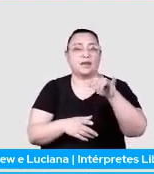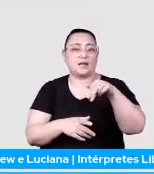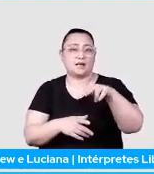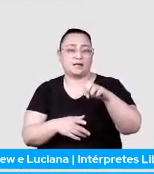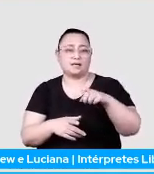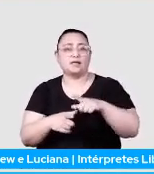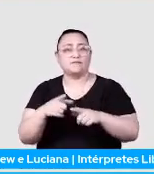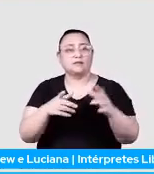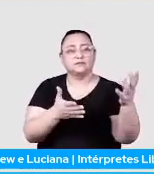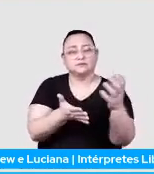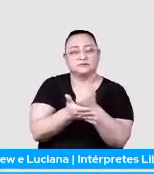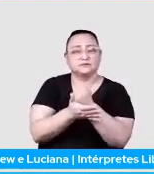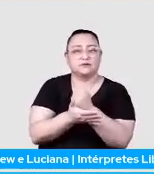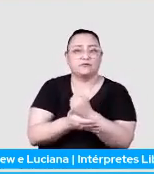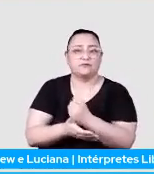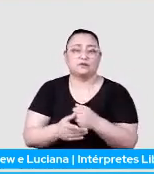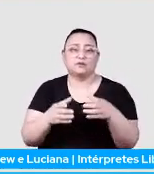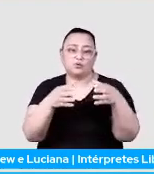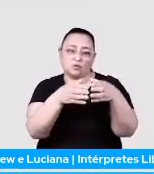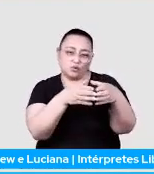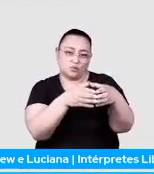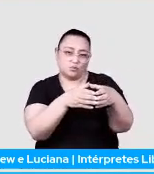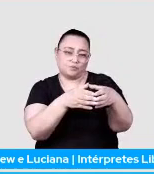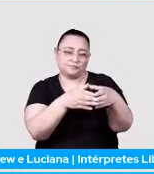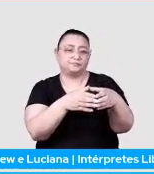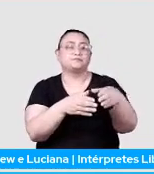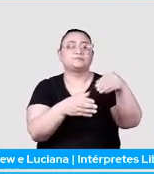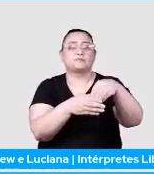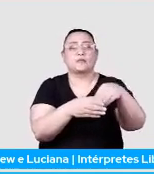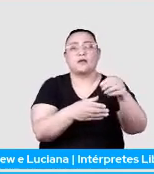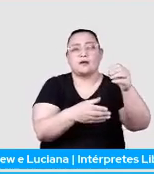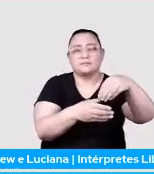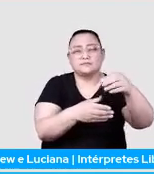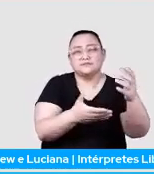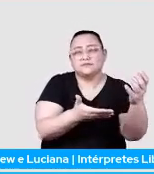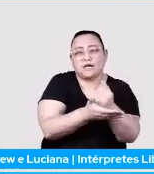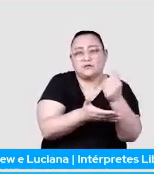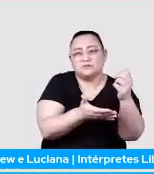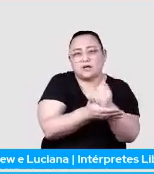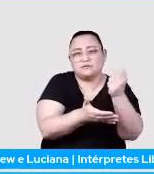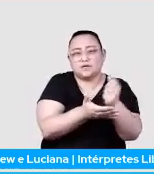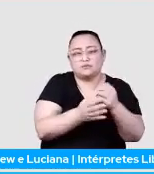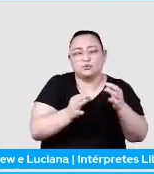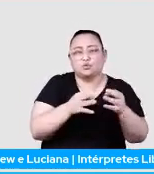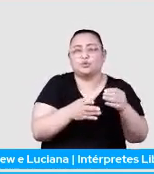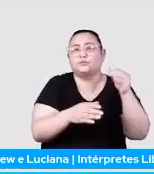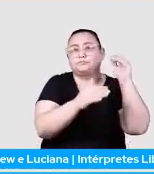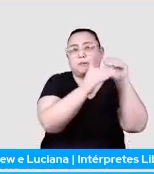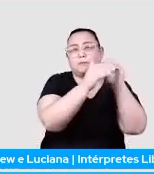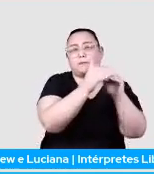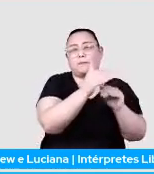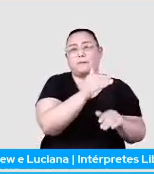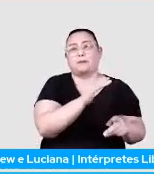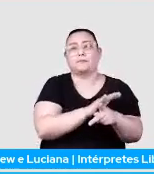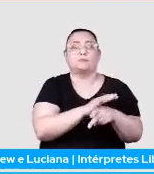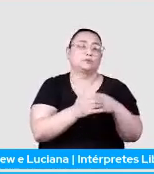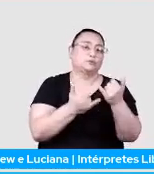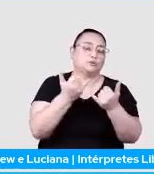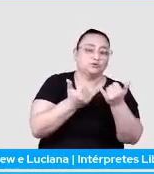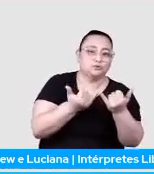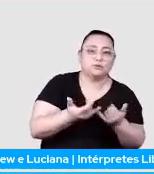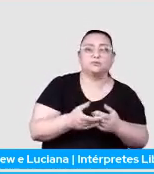banco. Então, eu crio uma collection no Mongo, por exemplo, para salvar essas estatísticas, e aí eu começo a ter o histórico das estatísticas dos meus jobs. Ou seja,